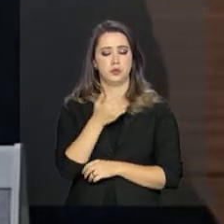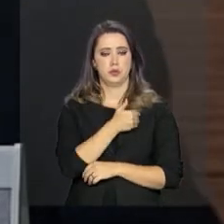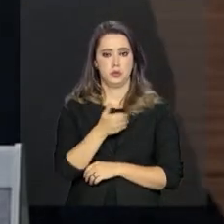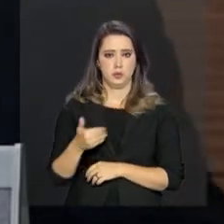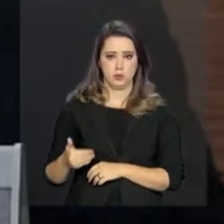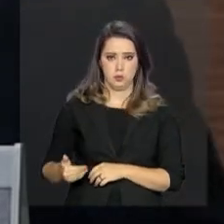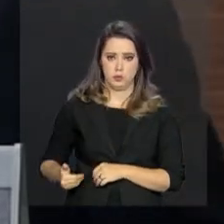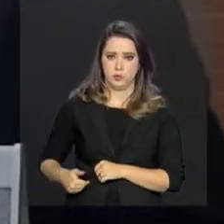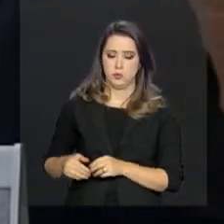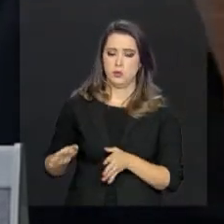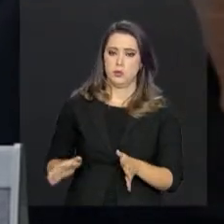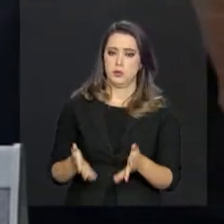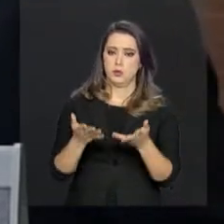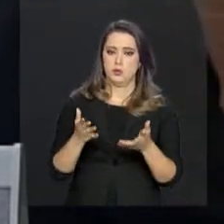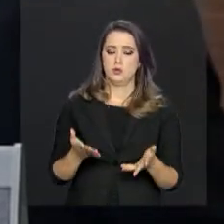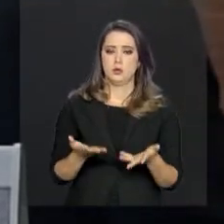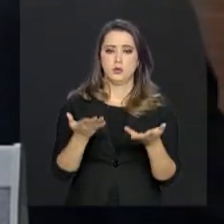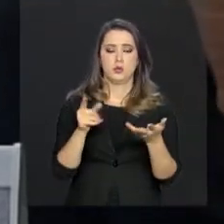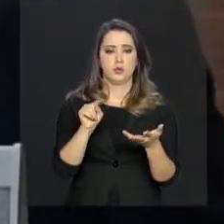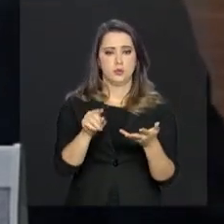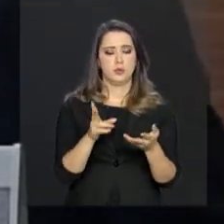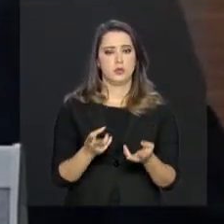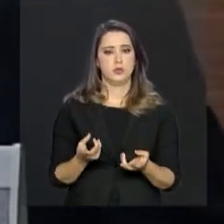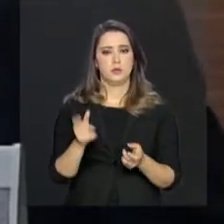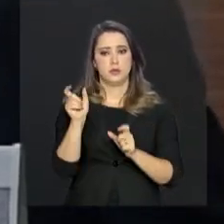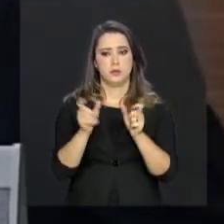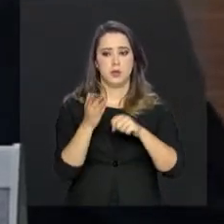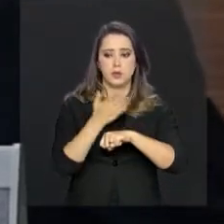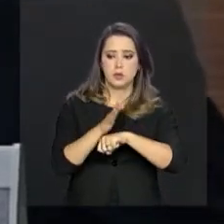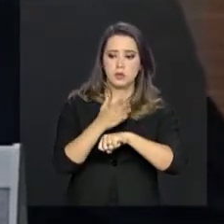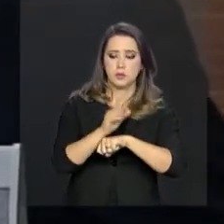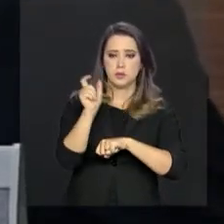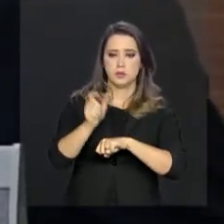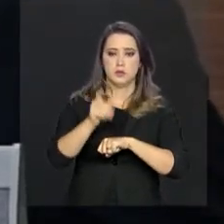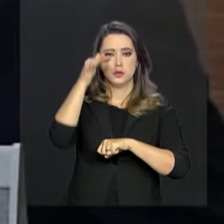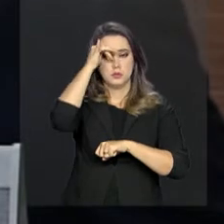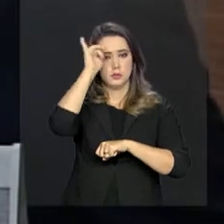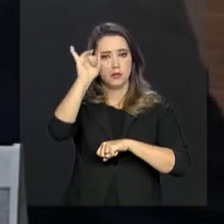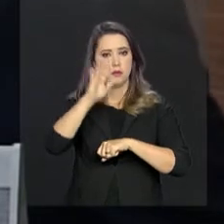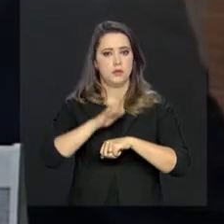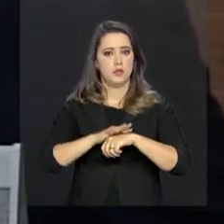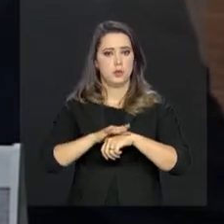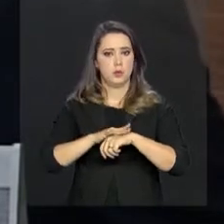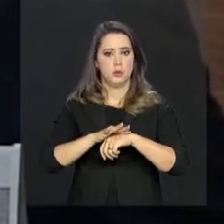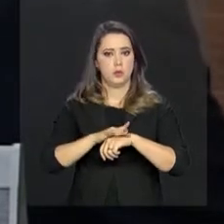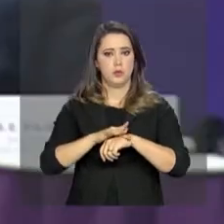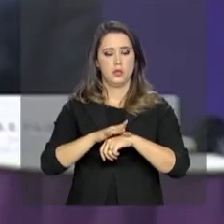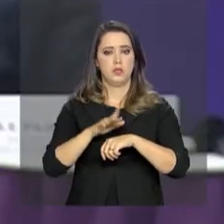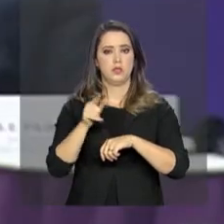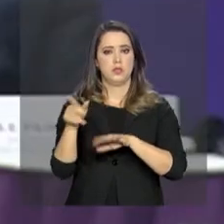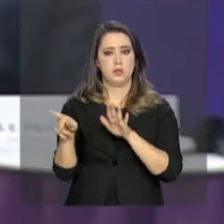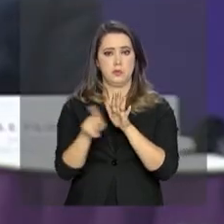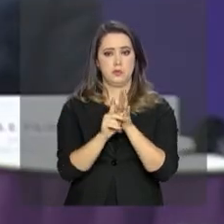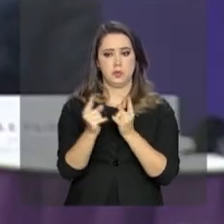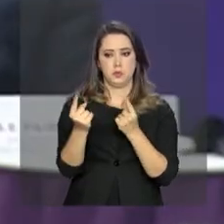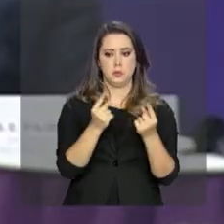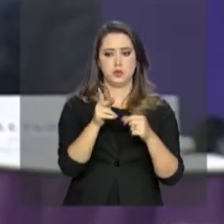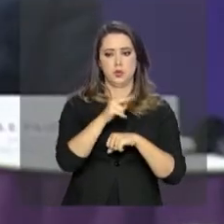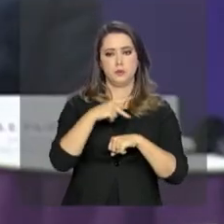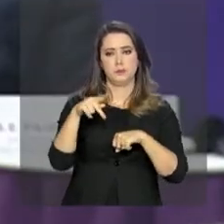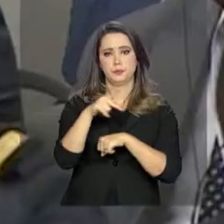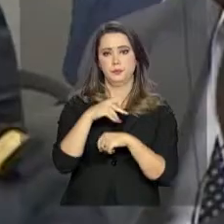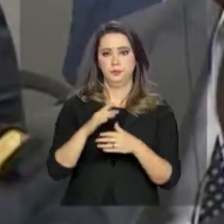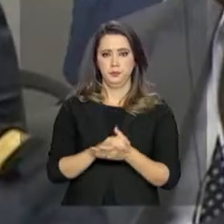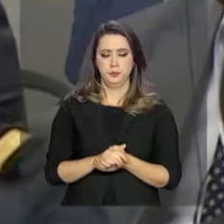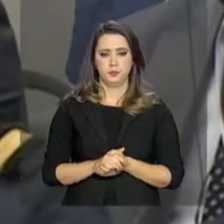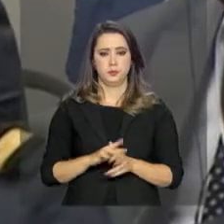estimulamos a formação de recursos humanos para o combate a doenças tropicais. A diversidade cultural